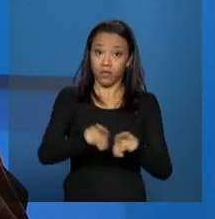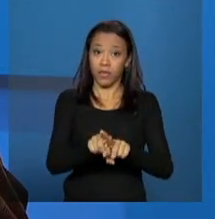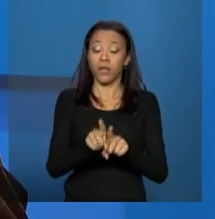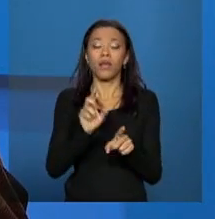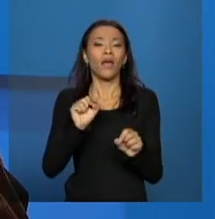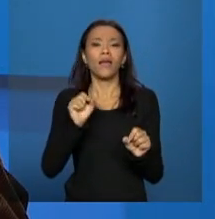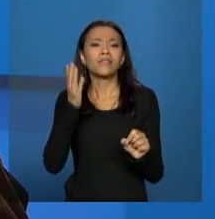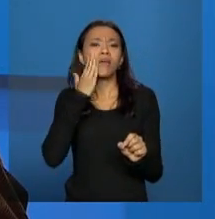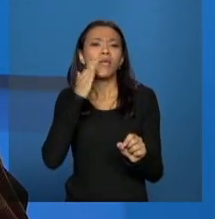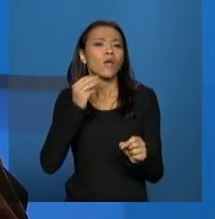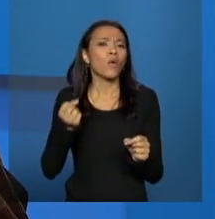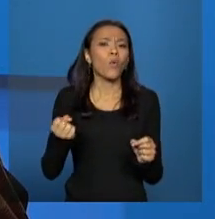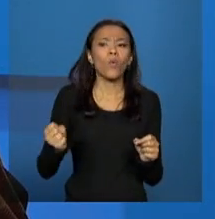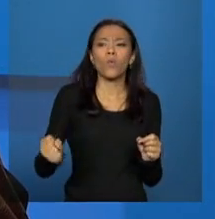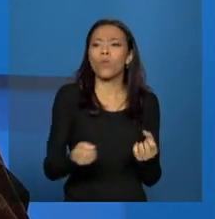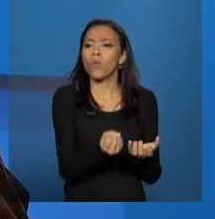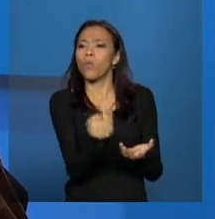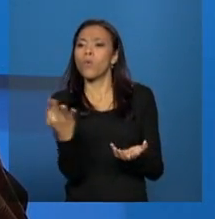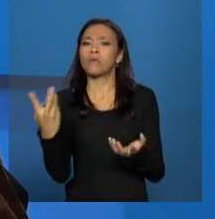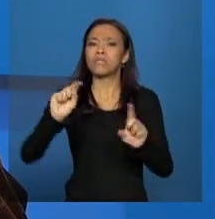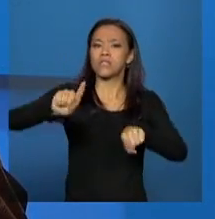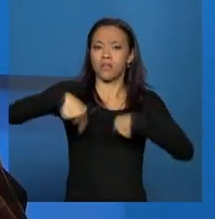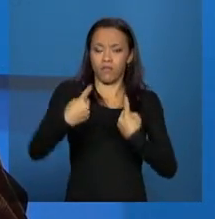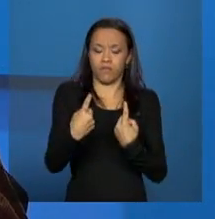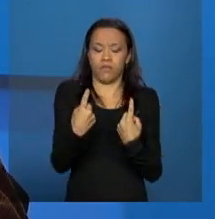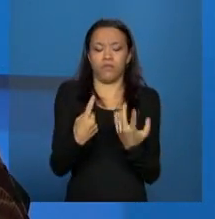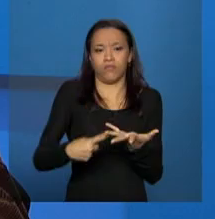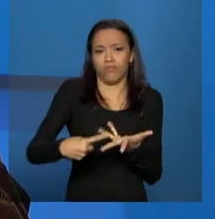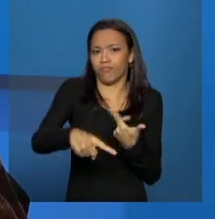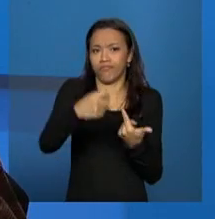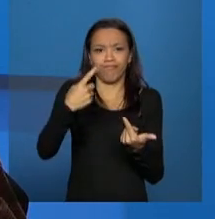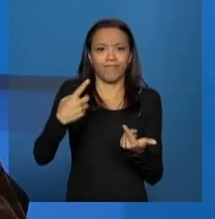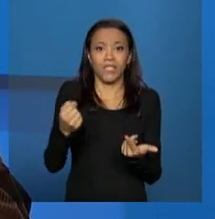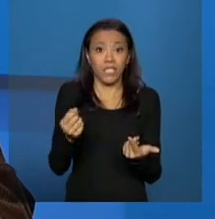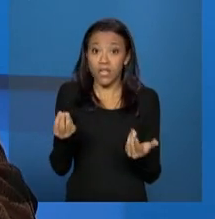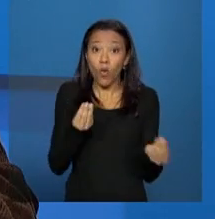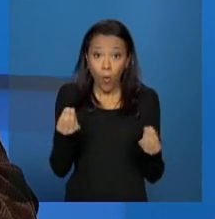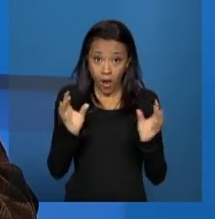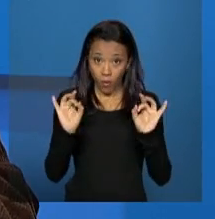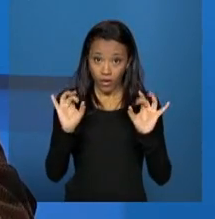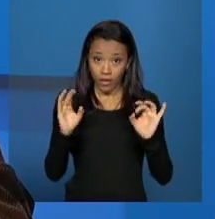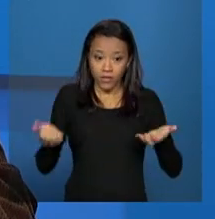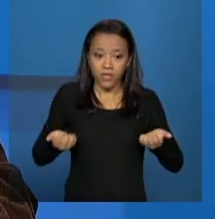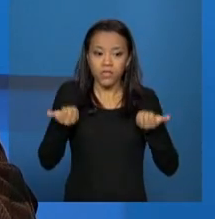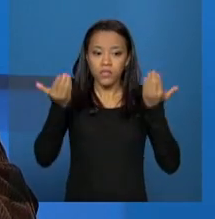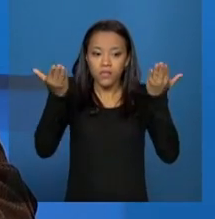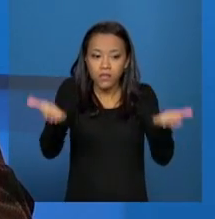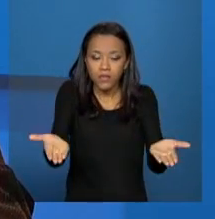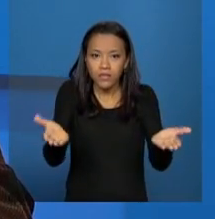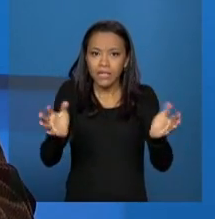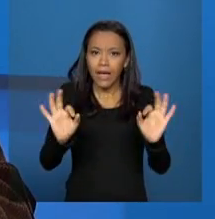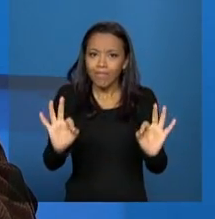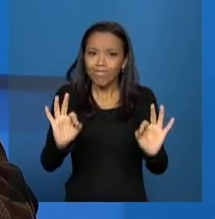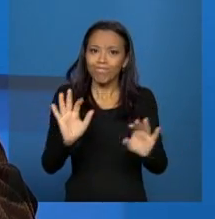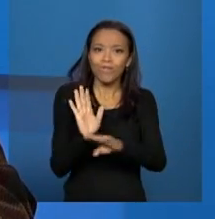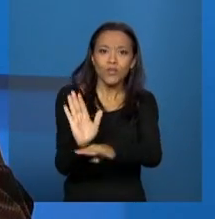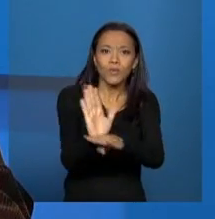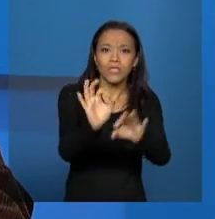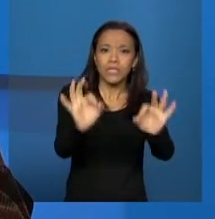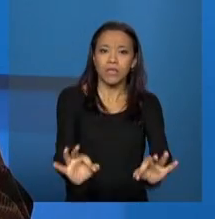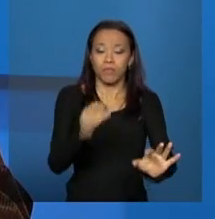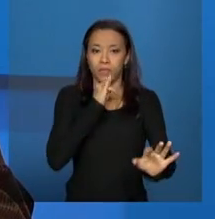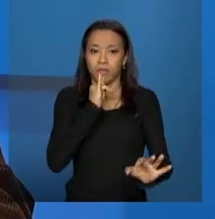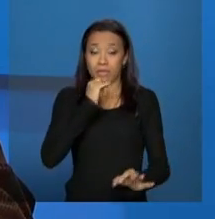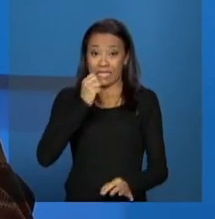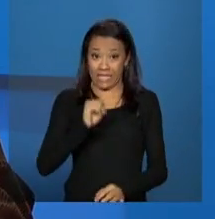identificar os desafios, né, com relação às coberturas e à qualidade dessas ofertas, né. Se o cidadão, né, que está hoje, que